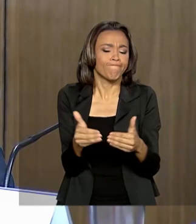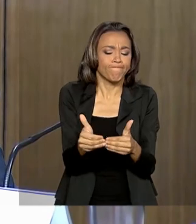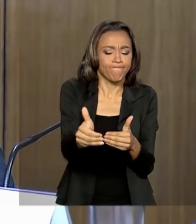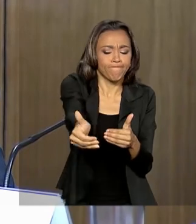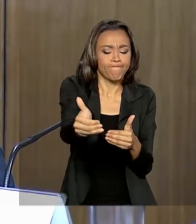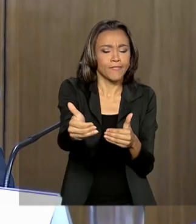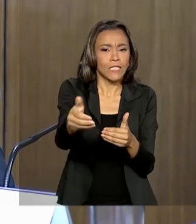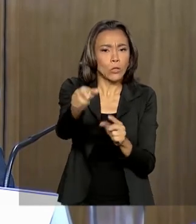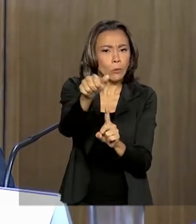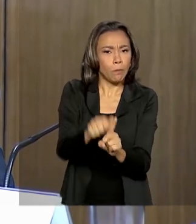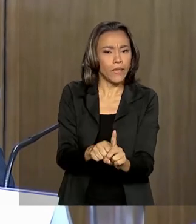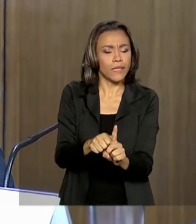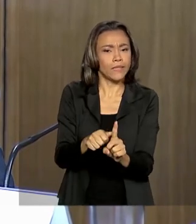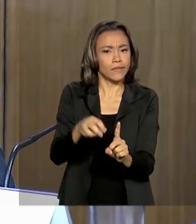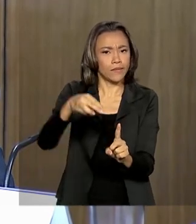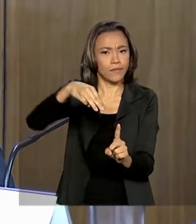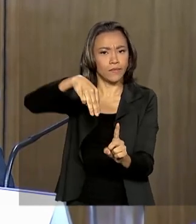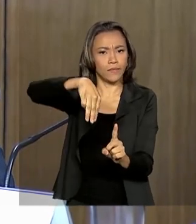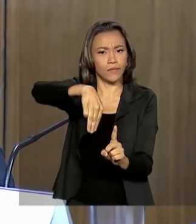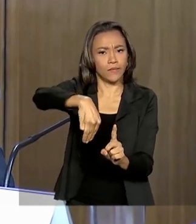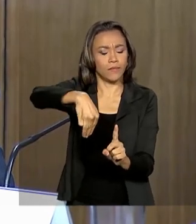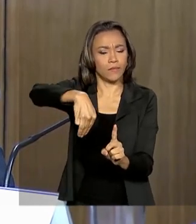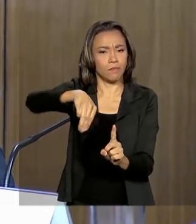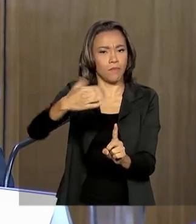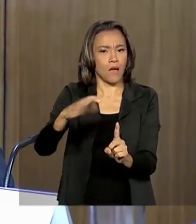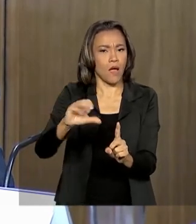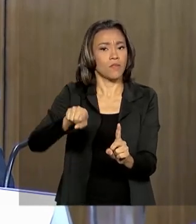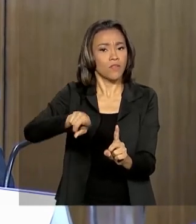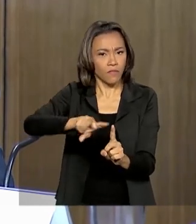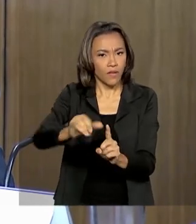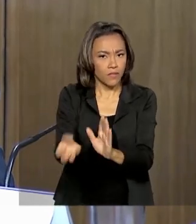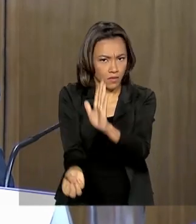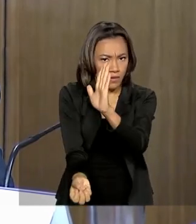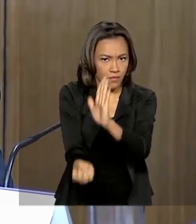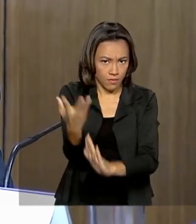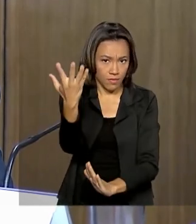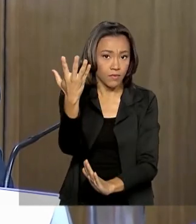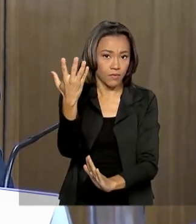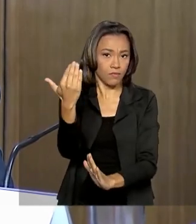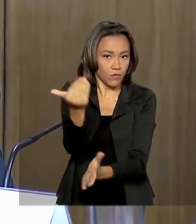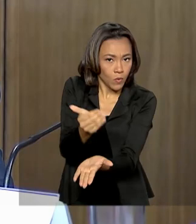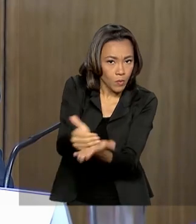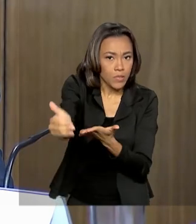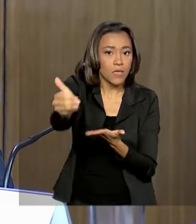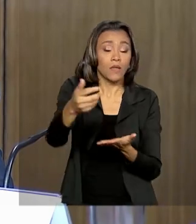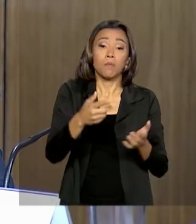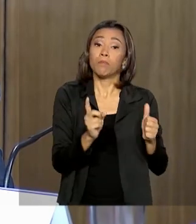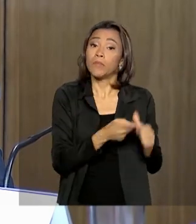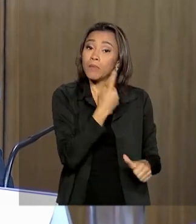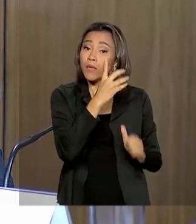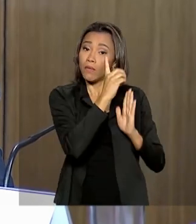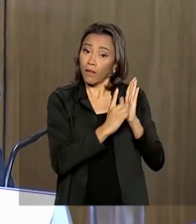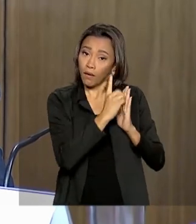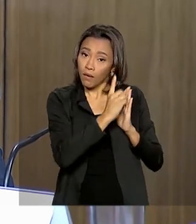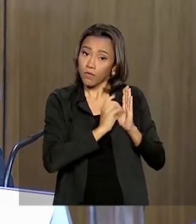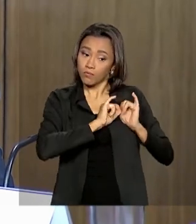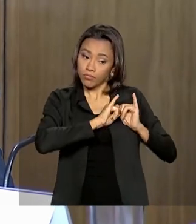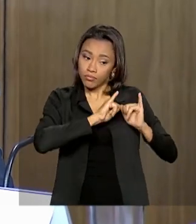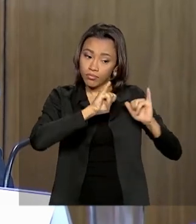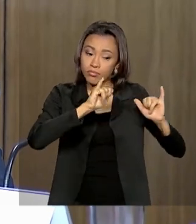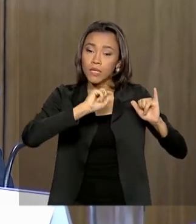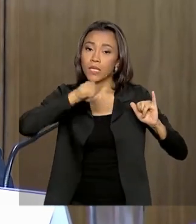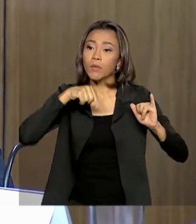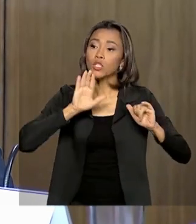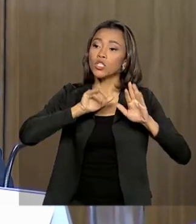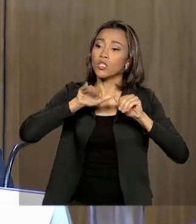março, quando elas começaram a ser implementadas na sua integralidade, porque, após a publicação do decreto, há um chamamento